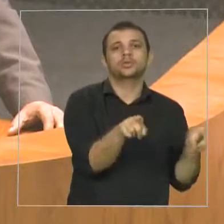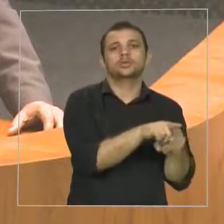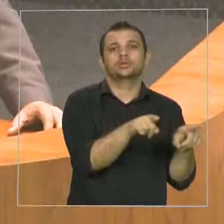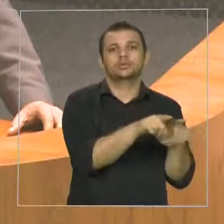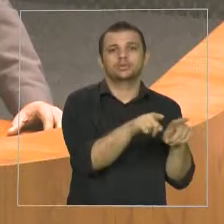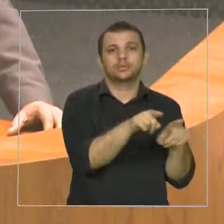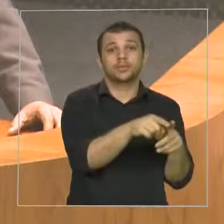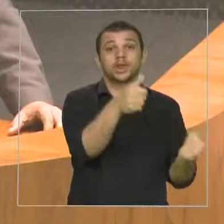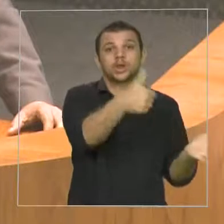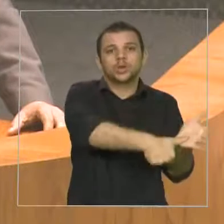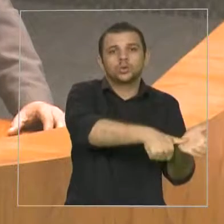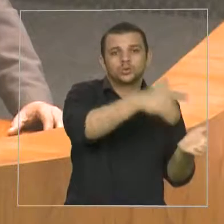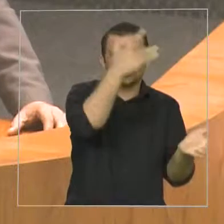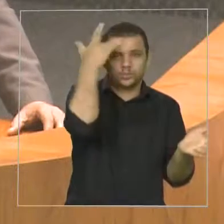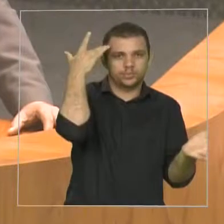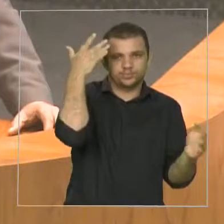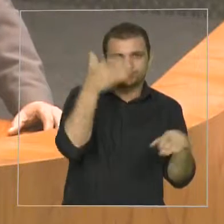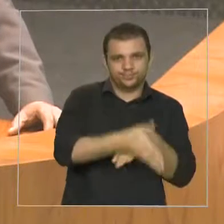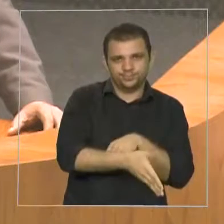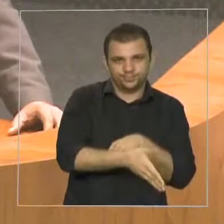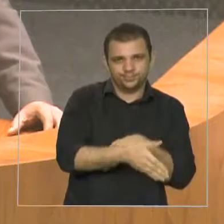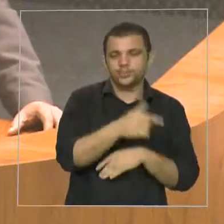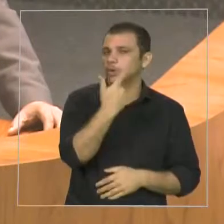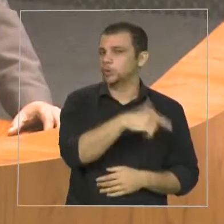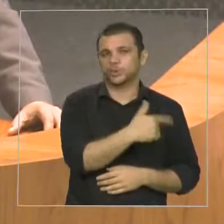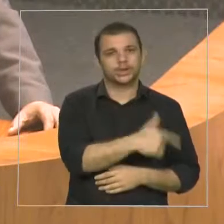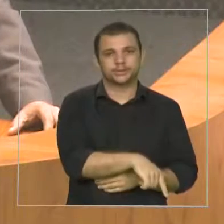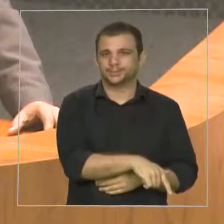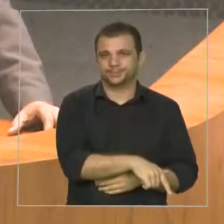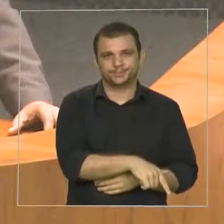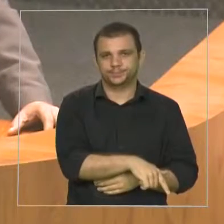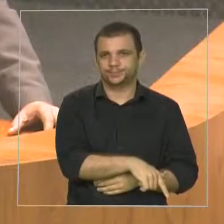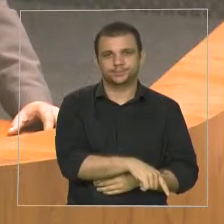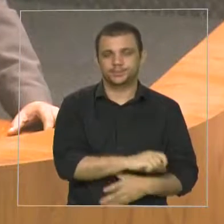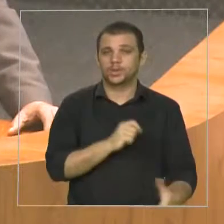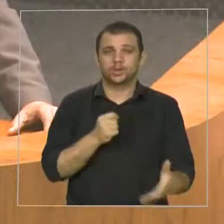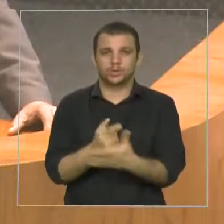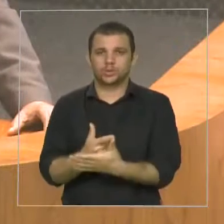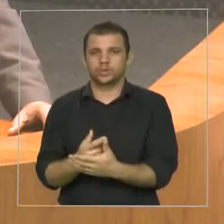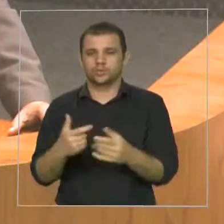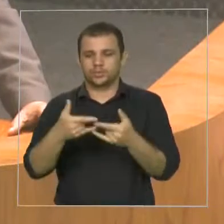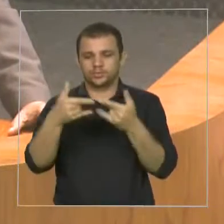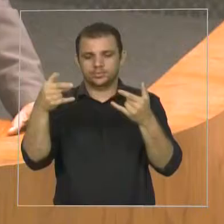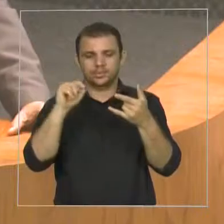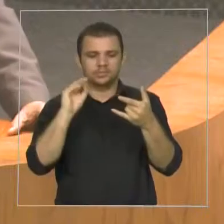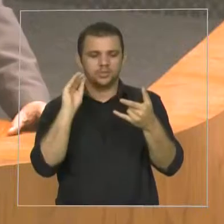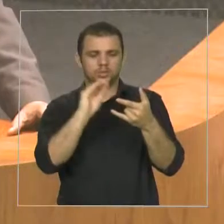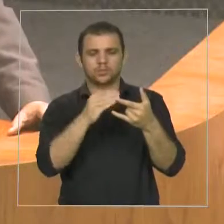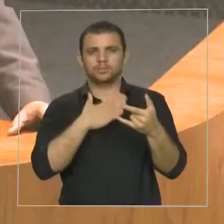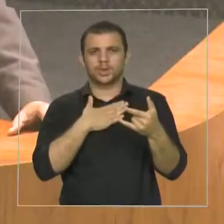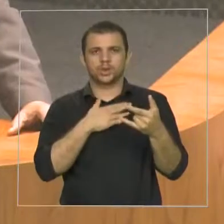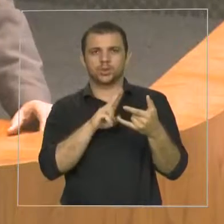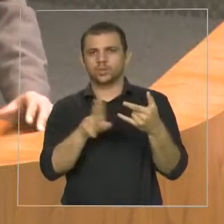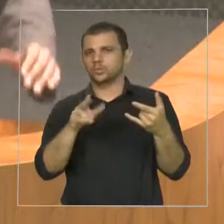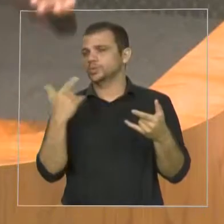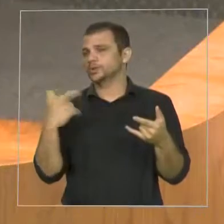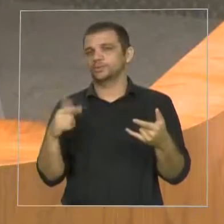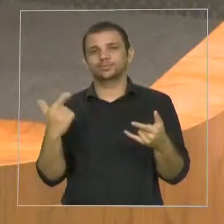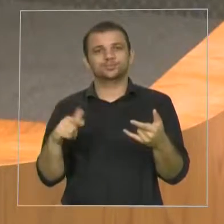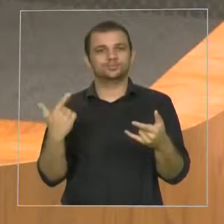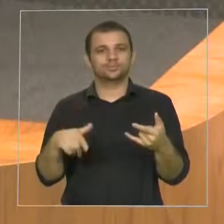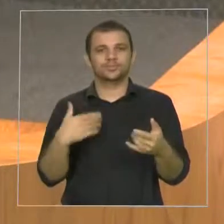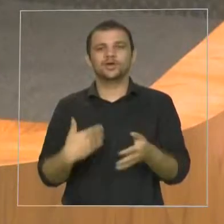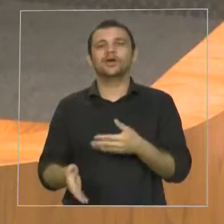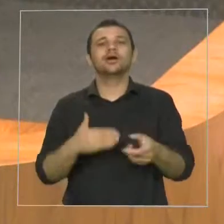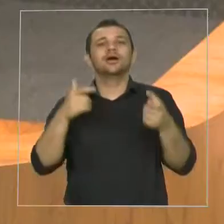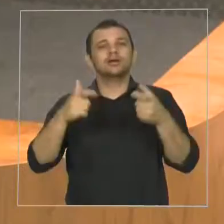identificação do passageiro, que não há. Você compra o bilhete, mas não há identificação. Como qualquer outro serviço de transporte, você